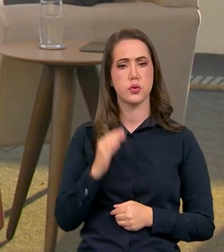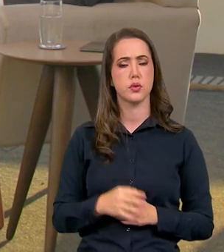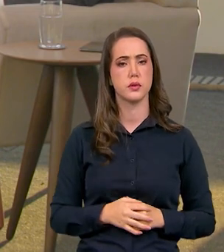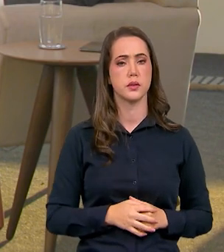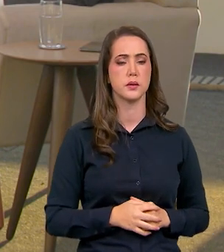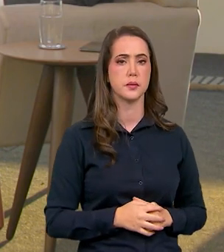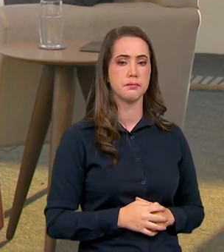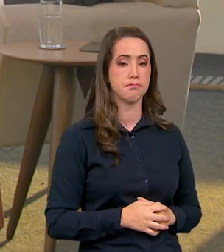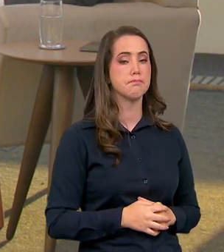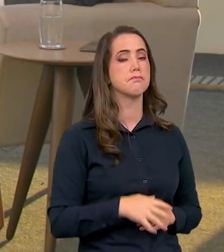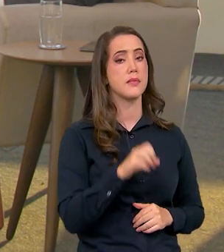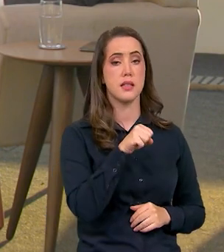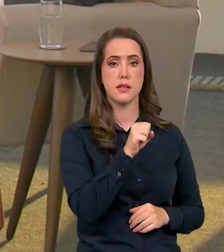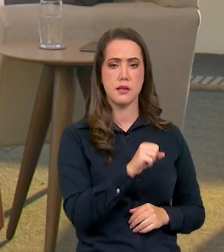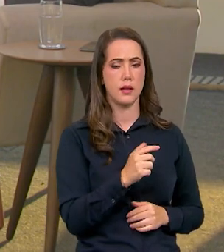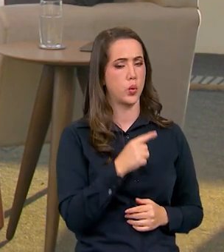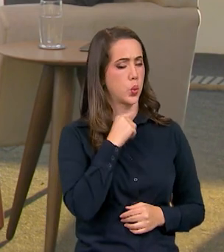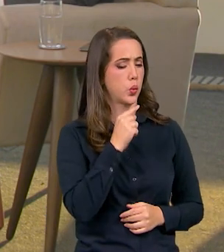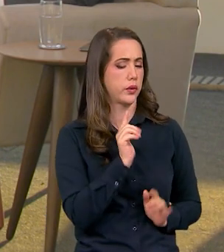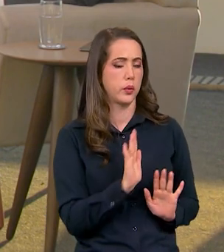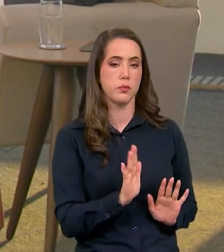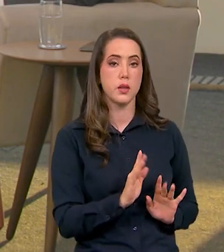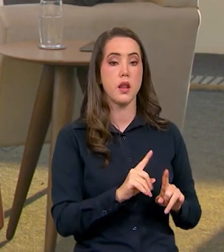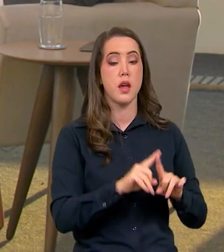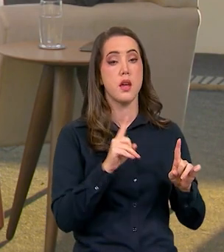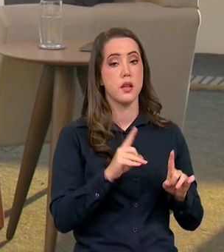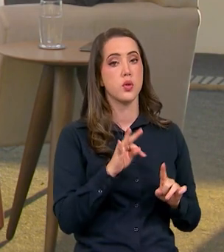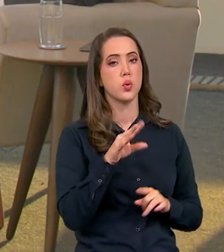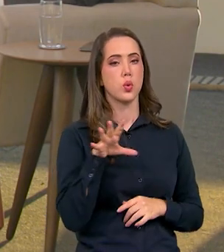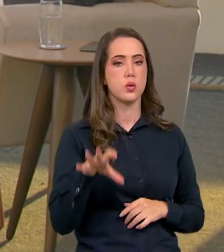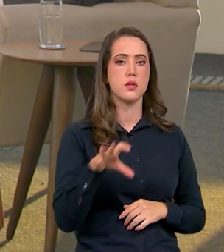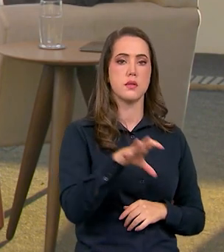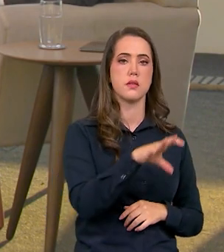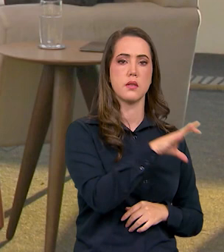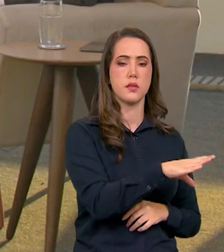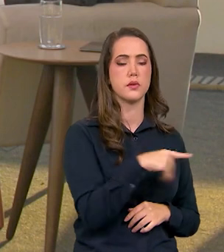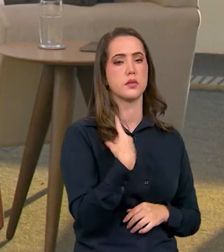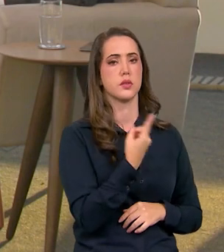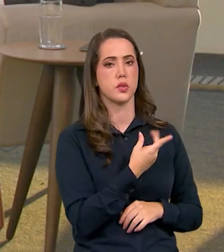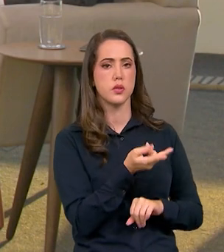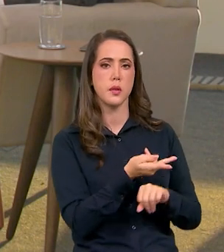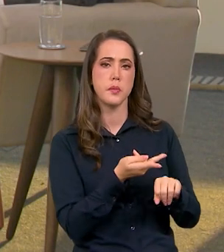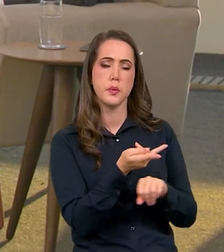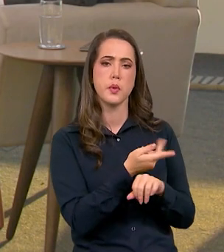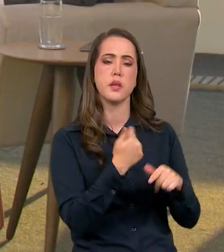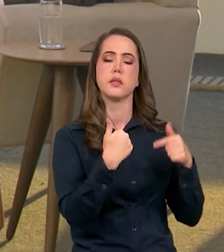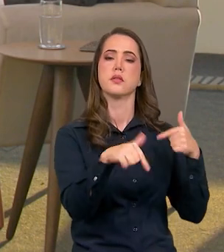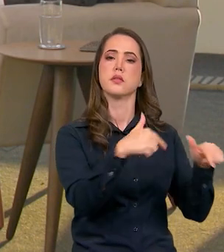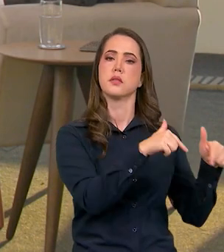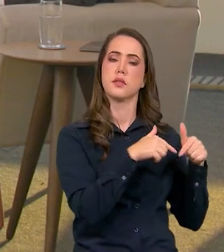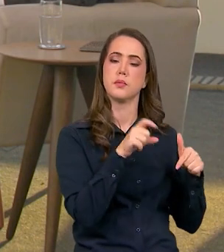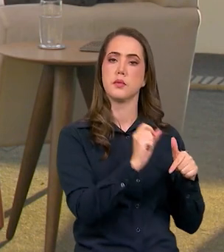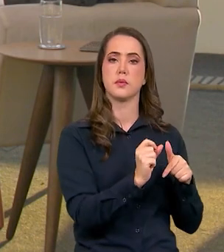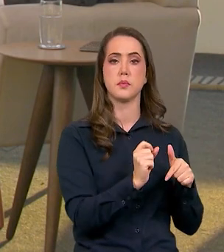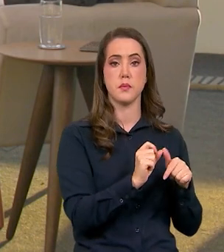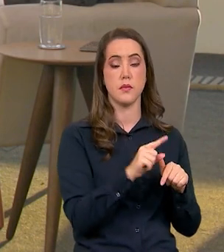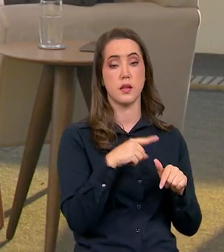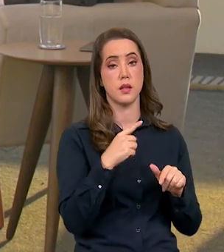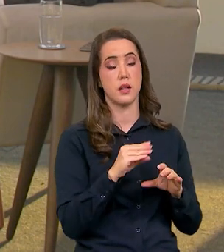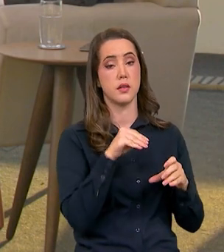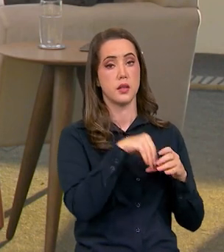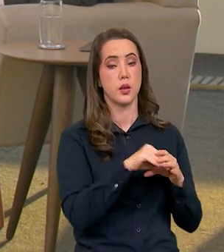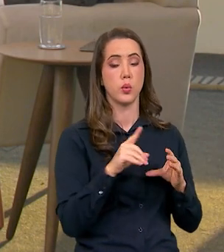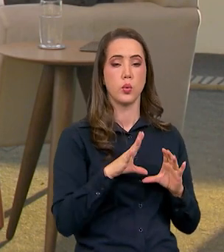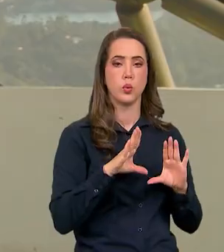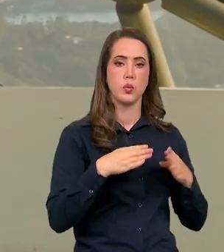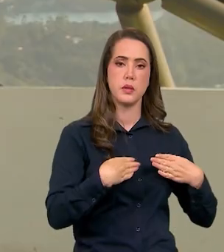grande, não ministro? Com certeza, sem dúvida. como eu disse, em todas as áreas, então a gente vai buscar estar atuando na